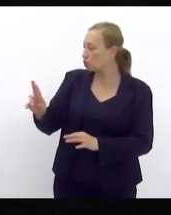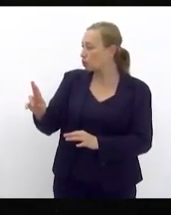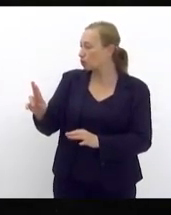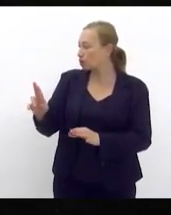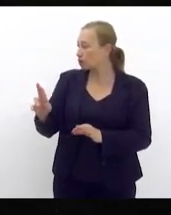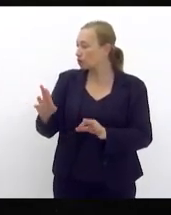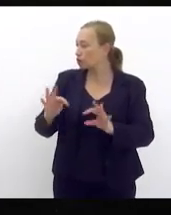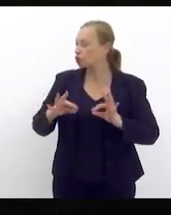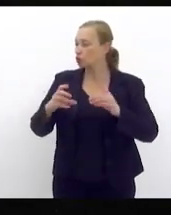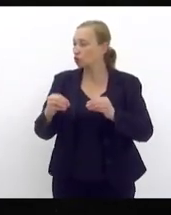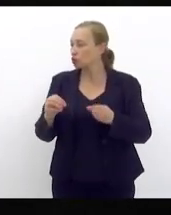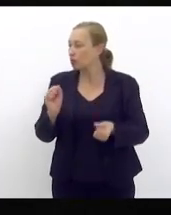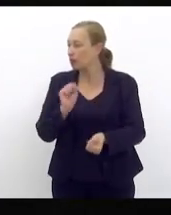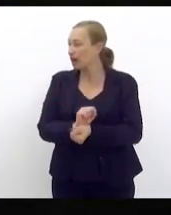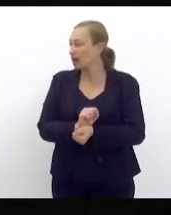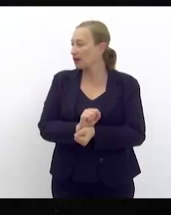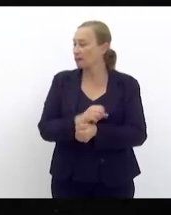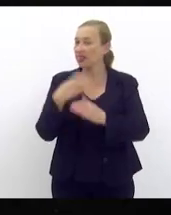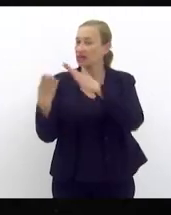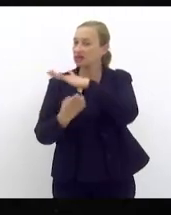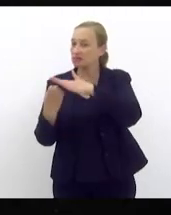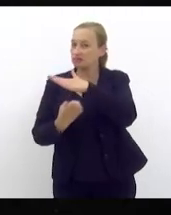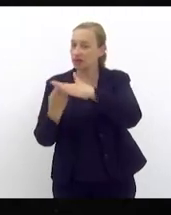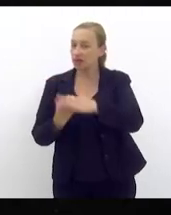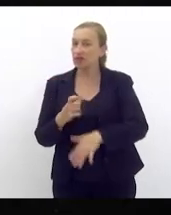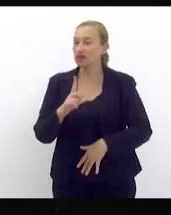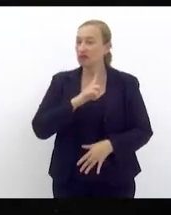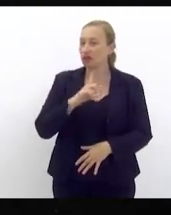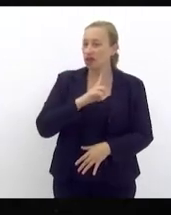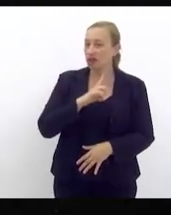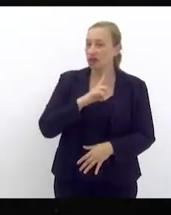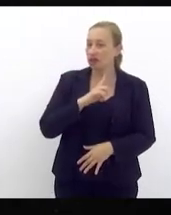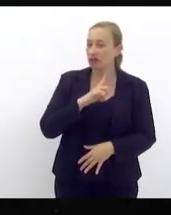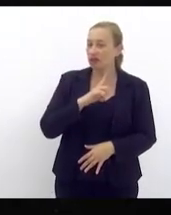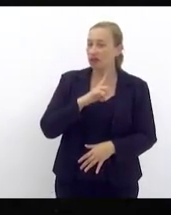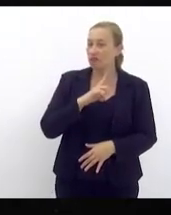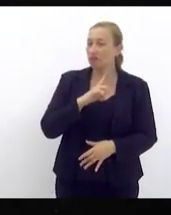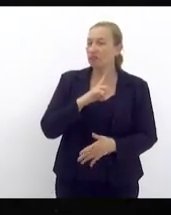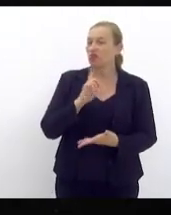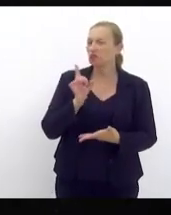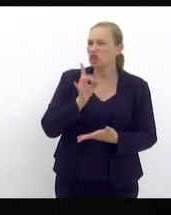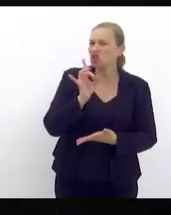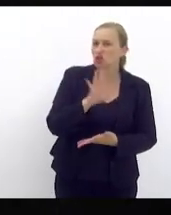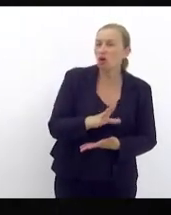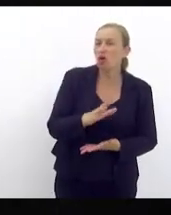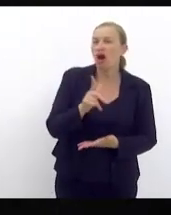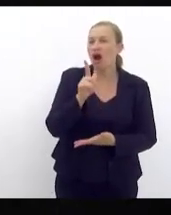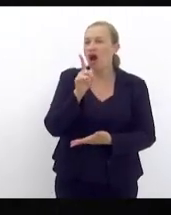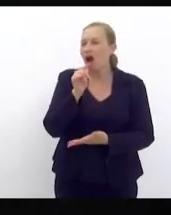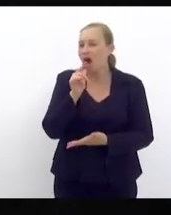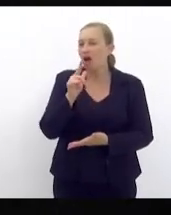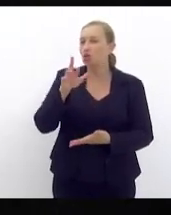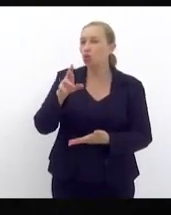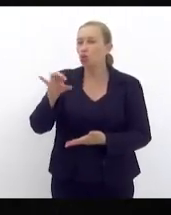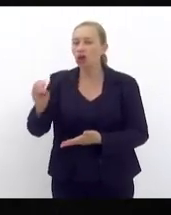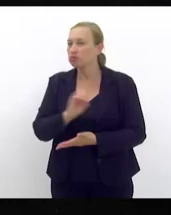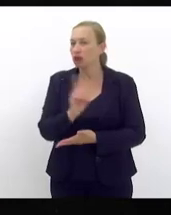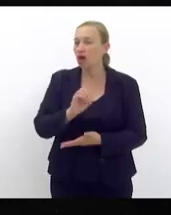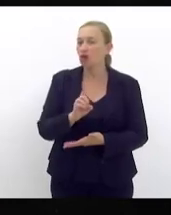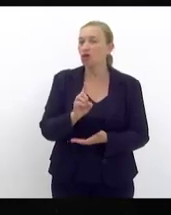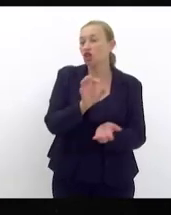parados e as empresas que tem a concessão que não é só Águas do Rio não tem aqui explora a área de